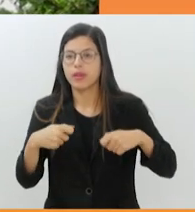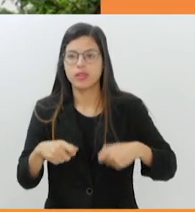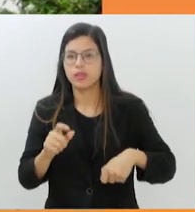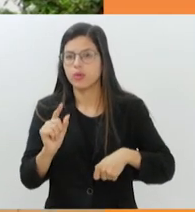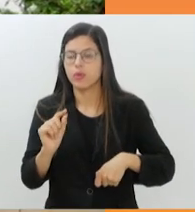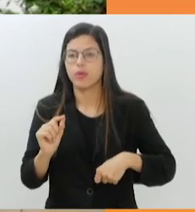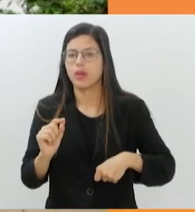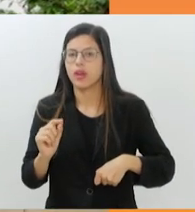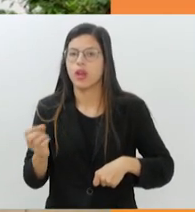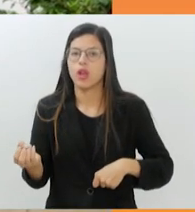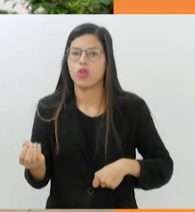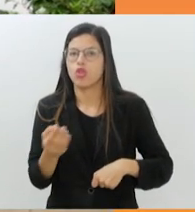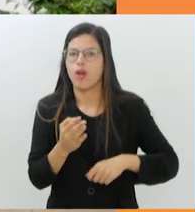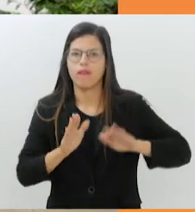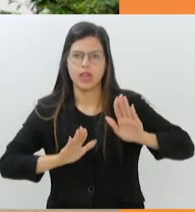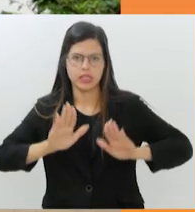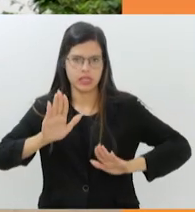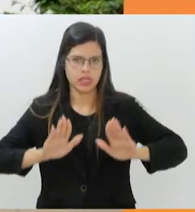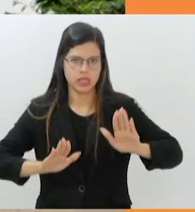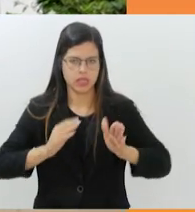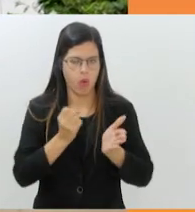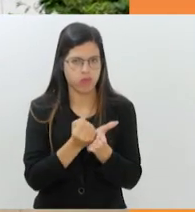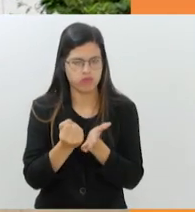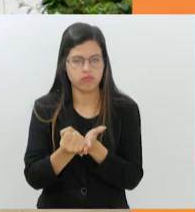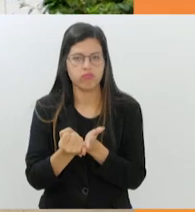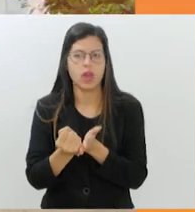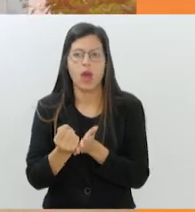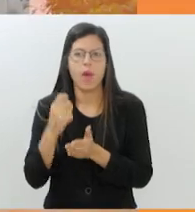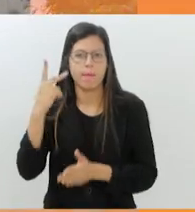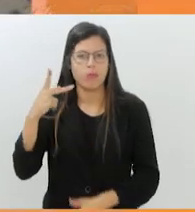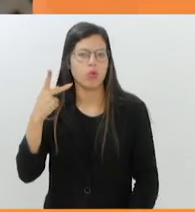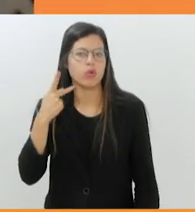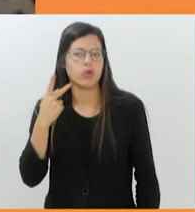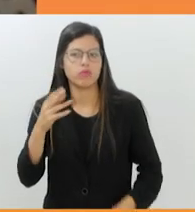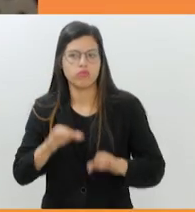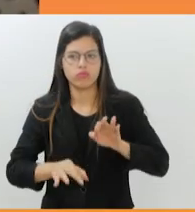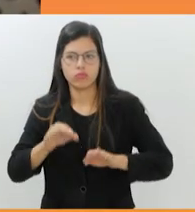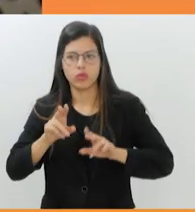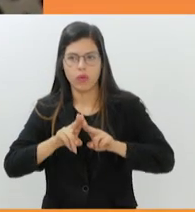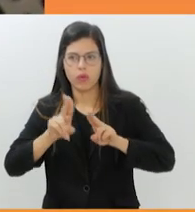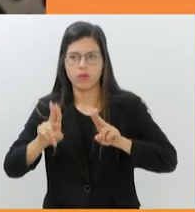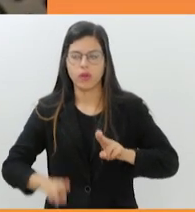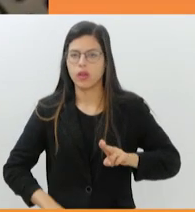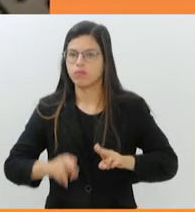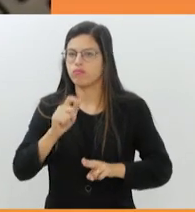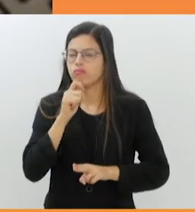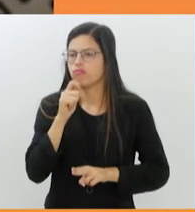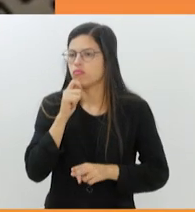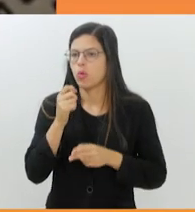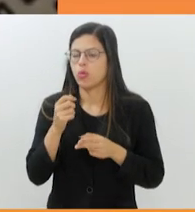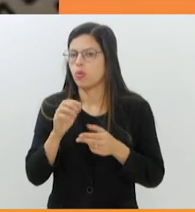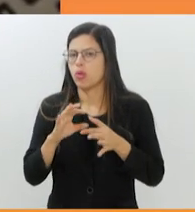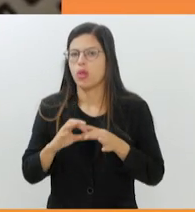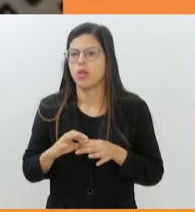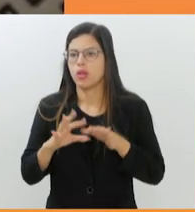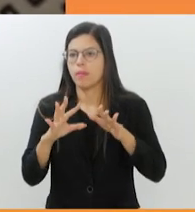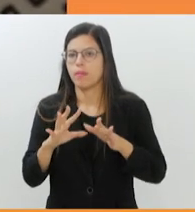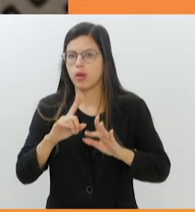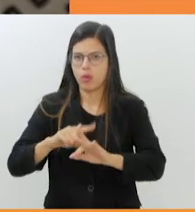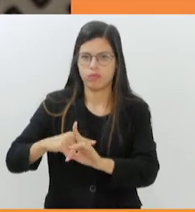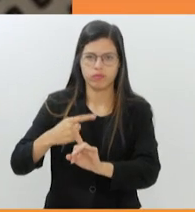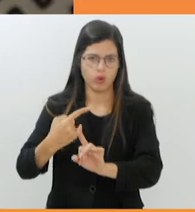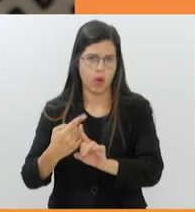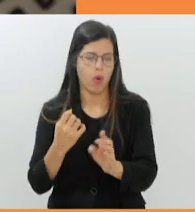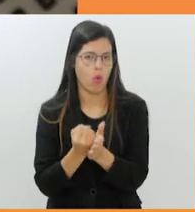uma nova licitação. A Procuradoria Jurídica da UFRJ não liberou um aditivo ao atual